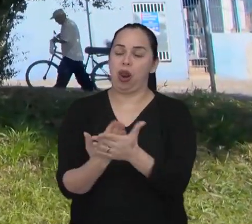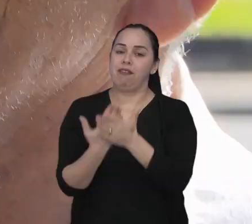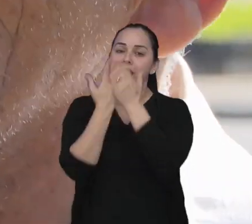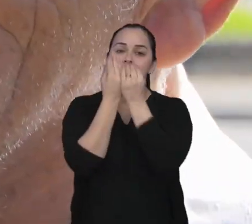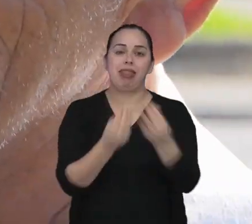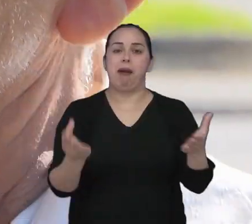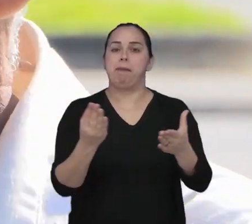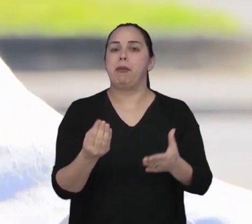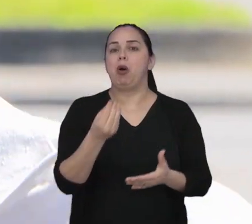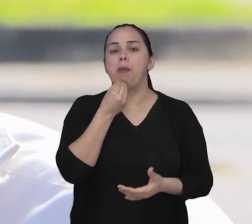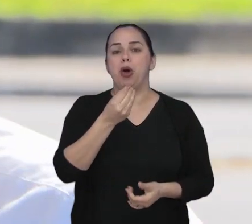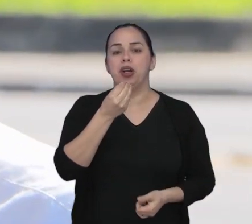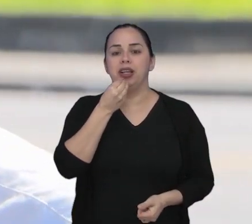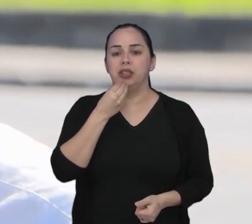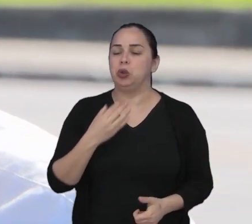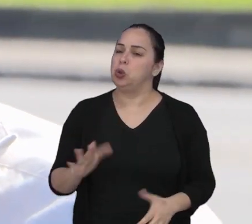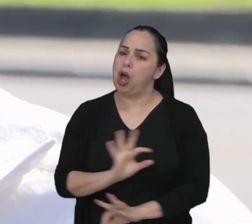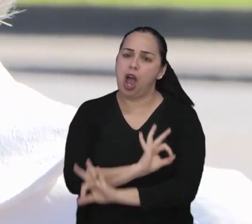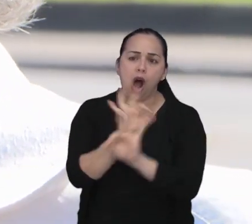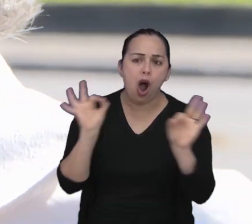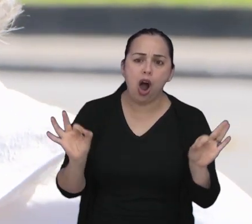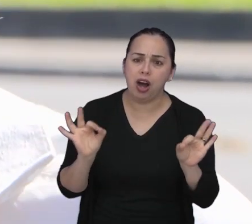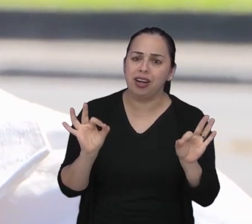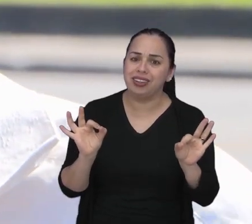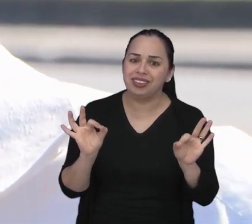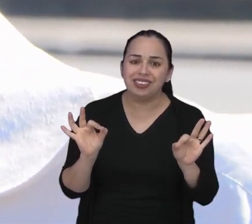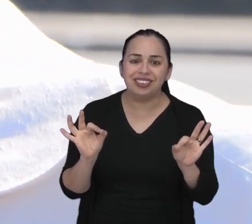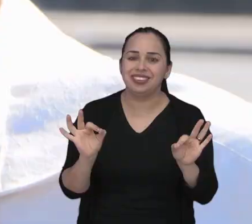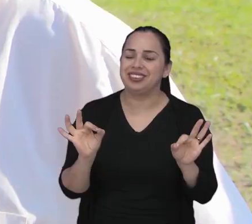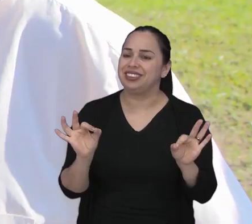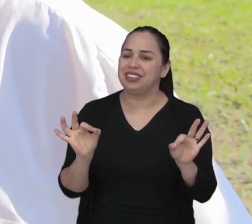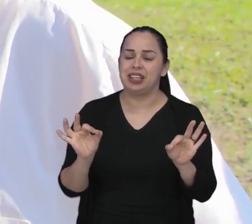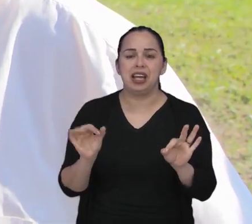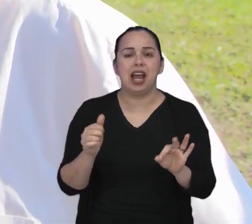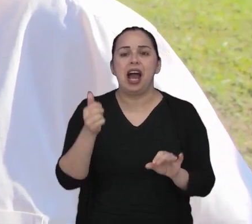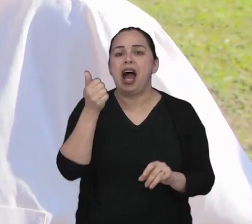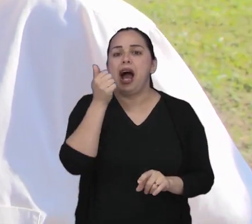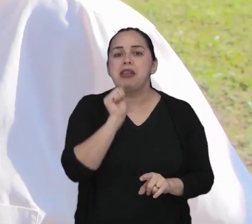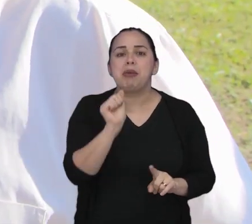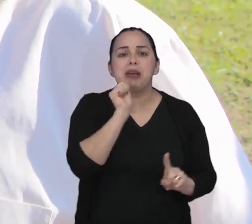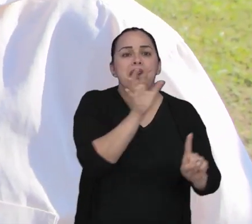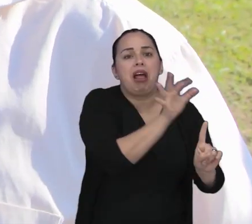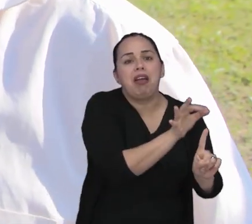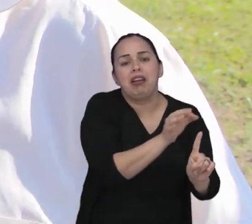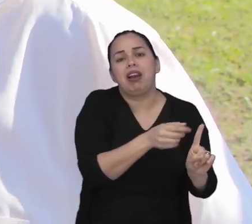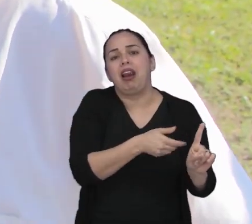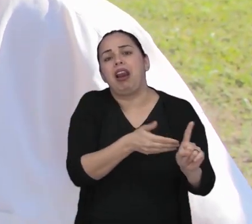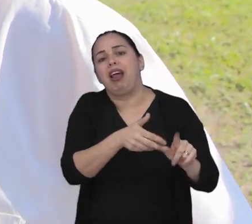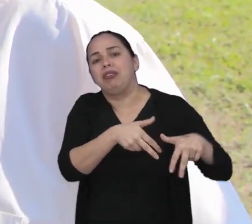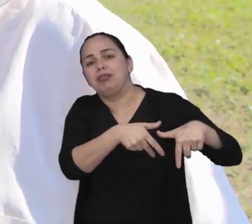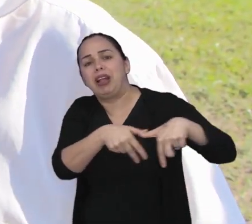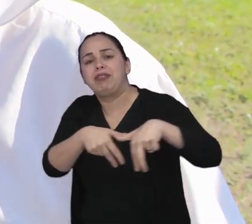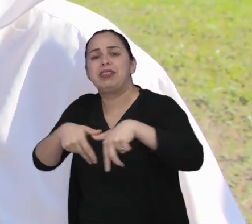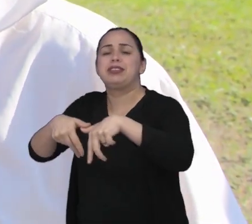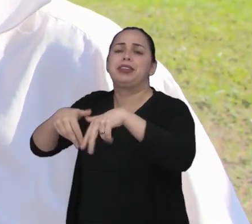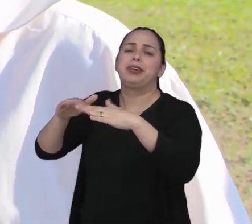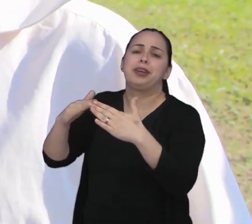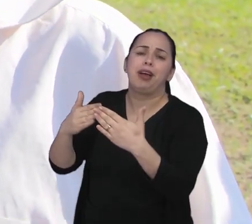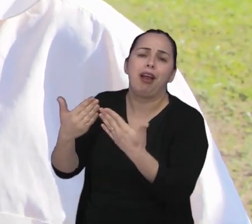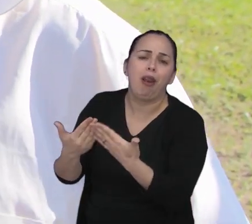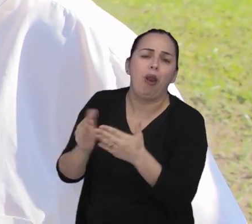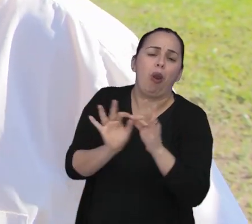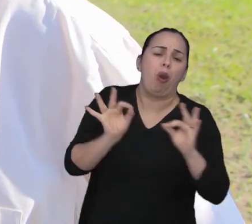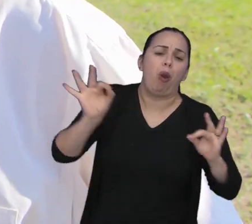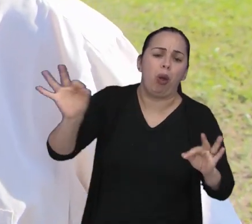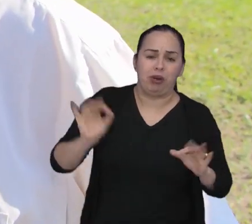árvores. Para ele, uma escola no bairro só trará benefícios. É bom demais, é brincadeira, tem muitas mães que levam as crianças lá